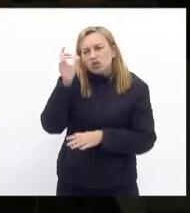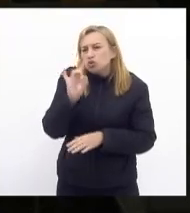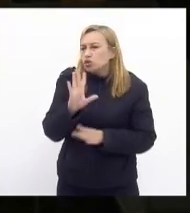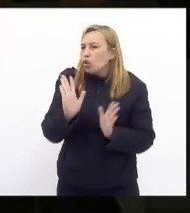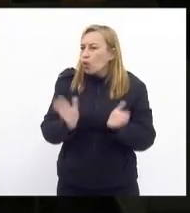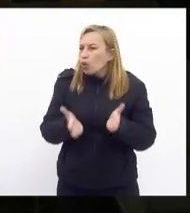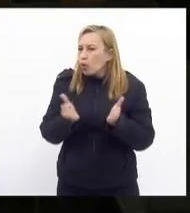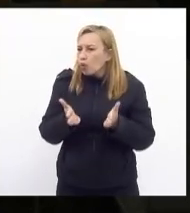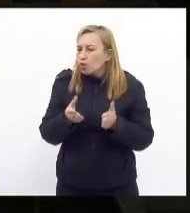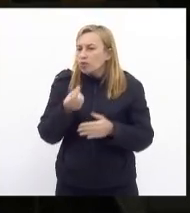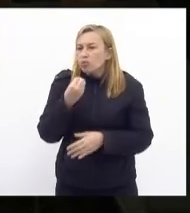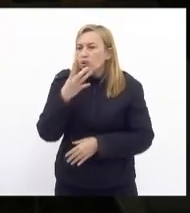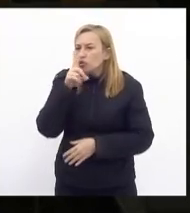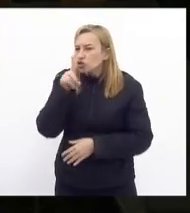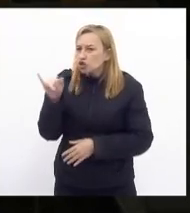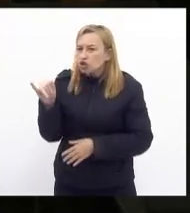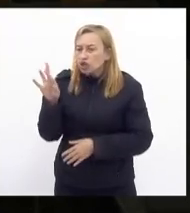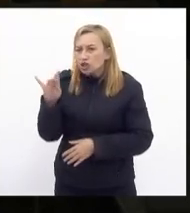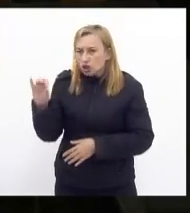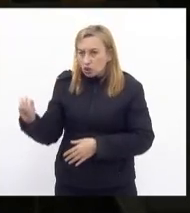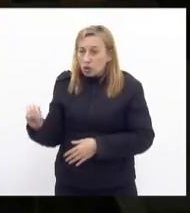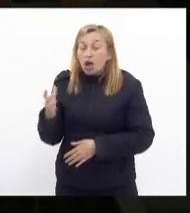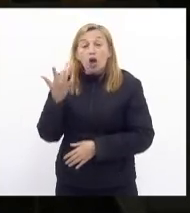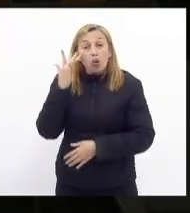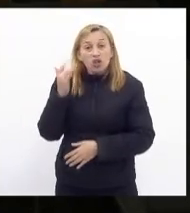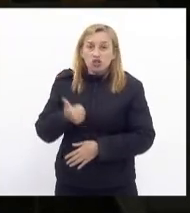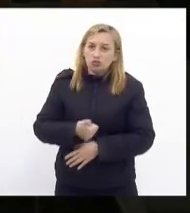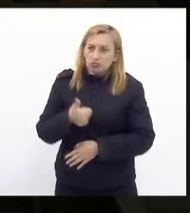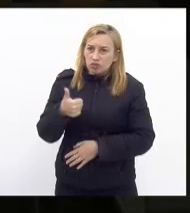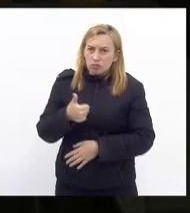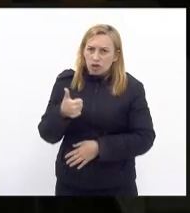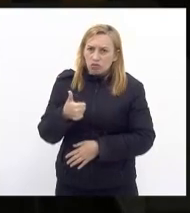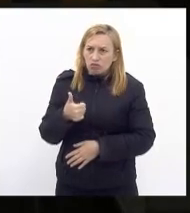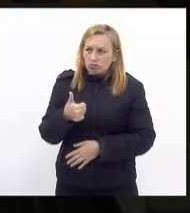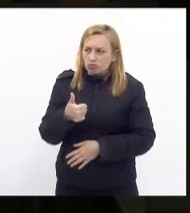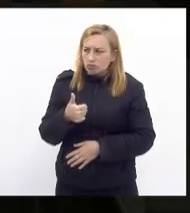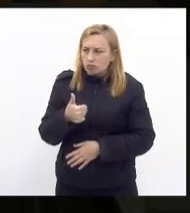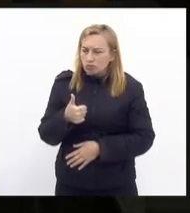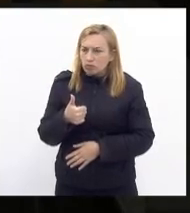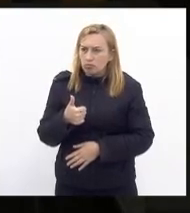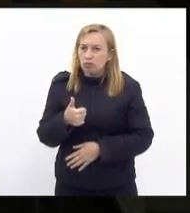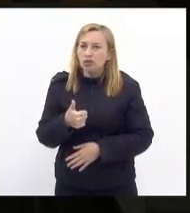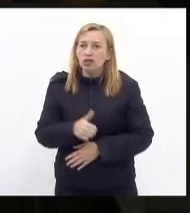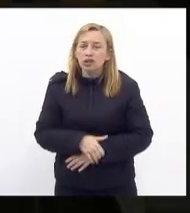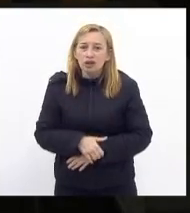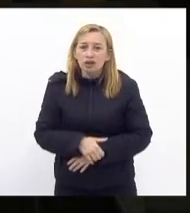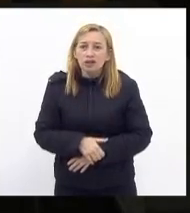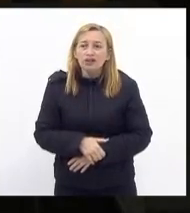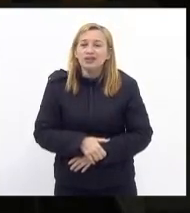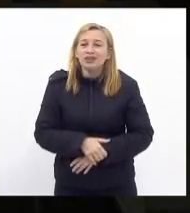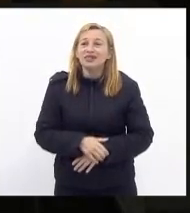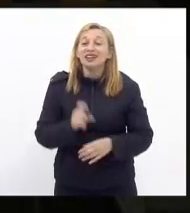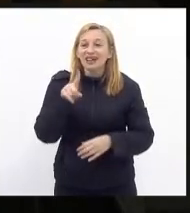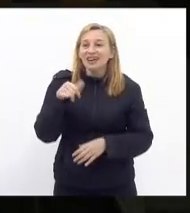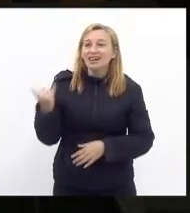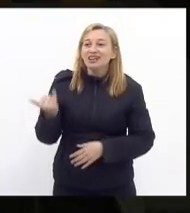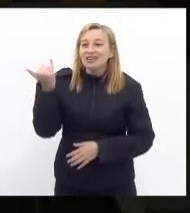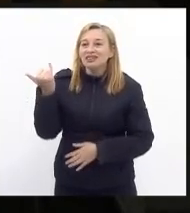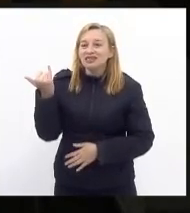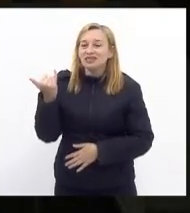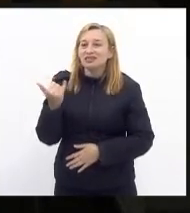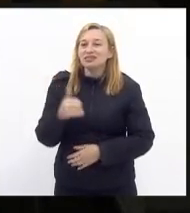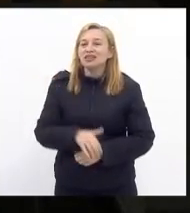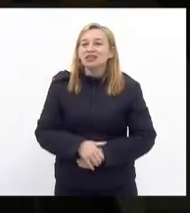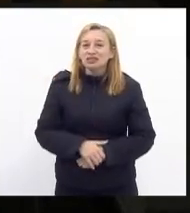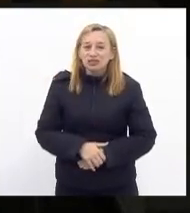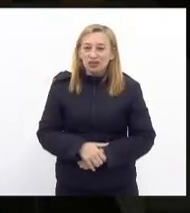pelo Bom Dia Rio então eu acho que em primeiro lugar é importante informar a sociedade é muito importante mas